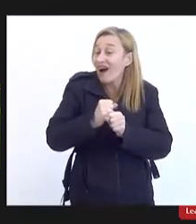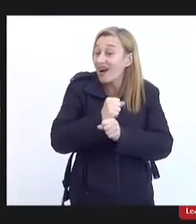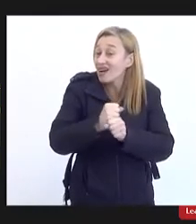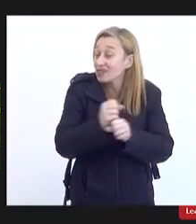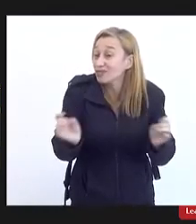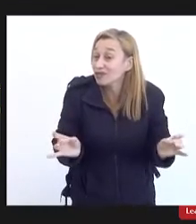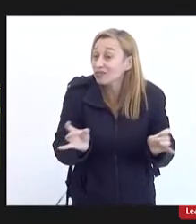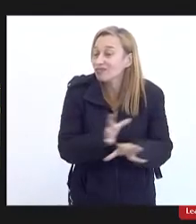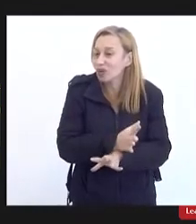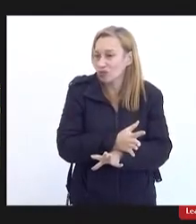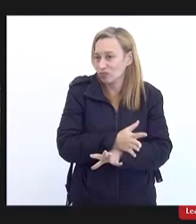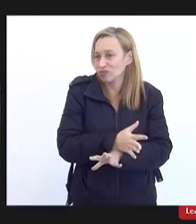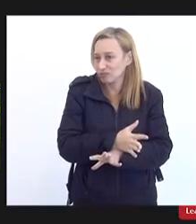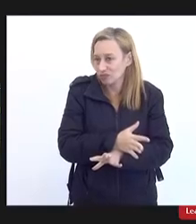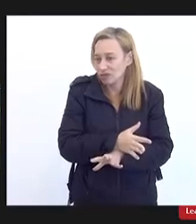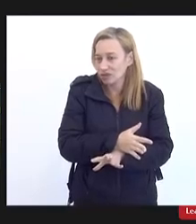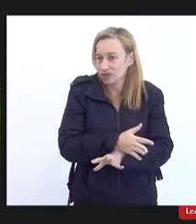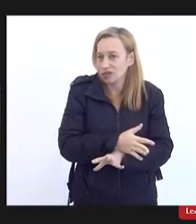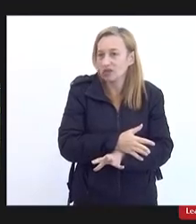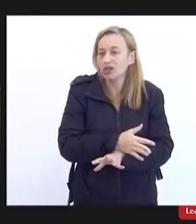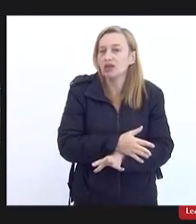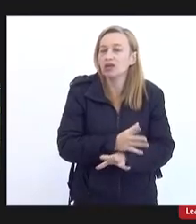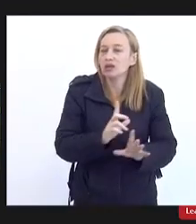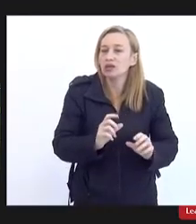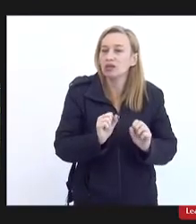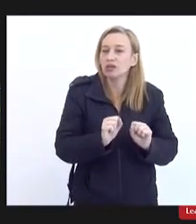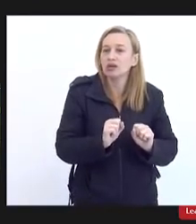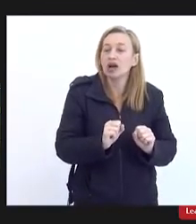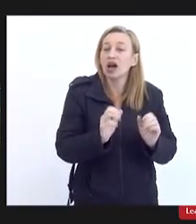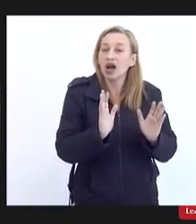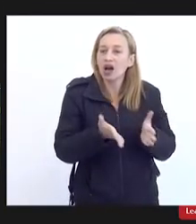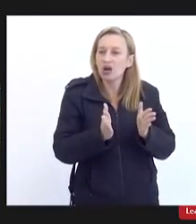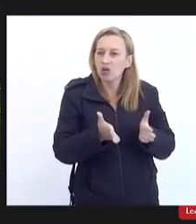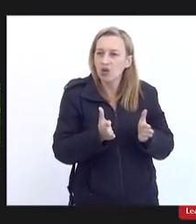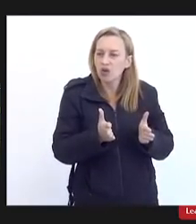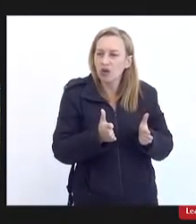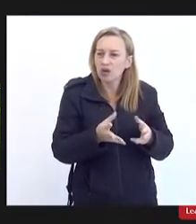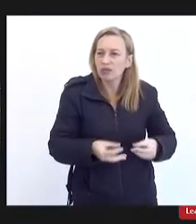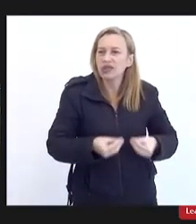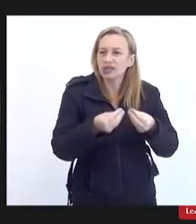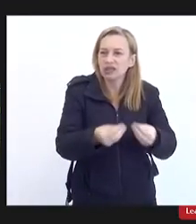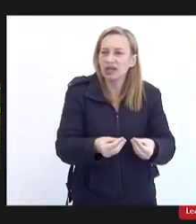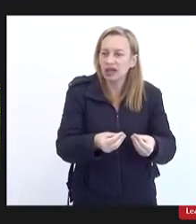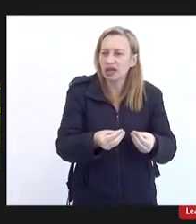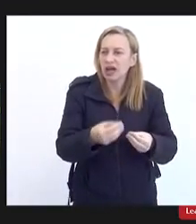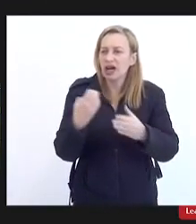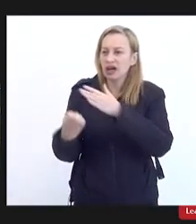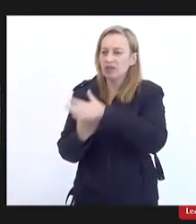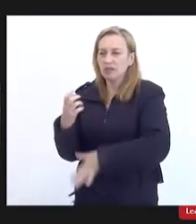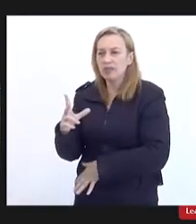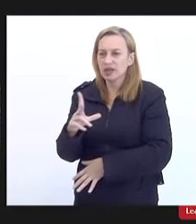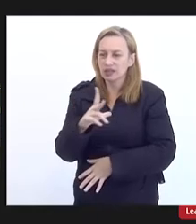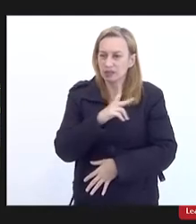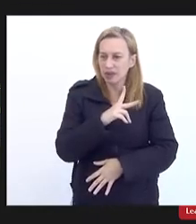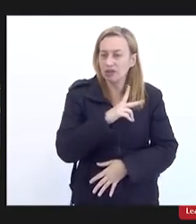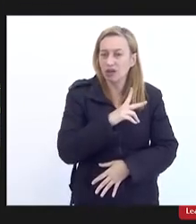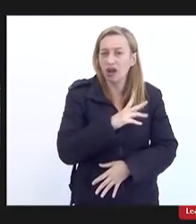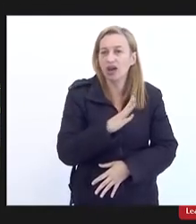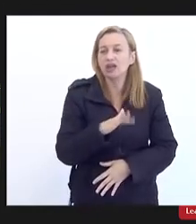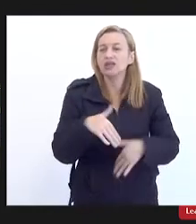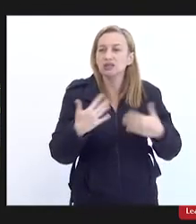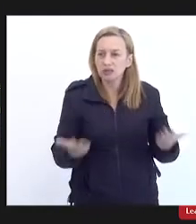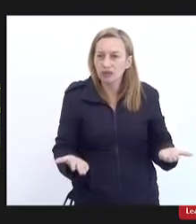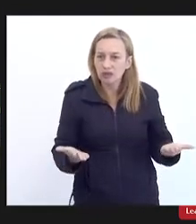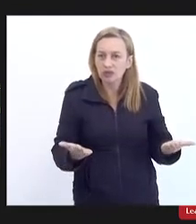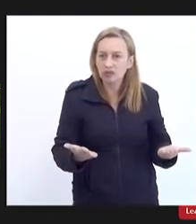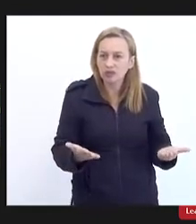tivéssemos condições adequadas de operar o sistema que estão sendo feitas agora para entregar para a iniciativa privada então isso por si só já deveria